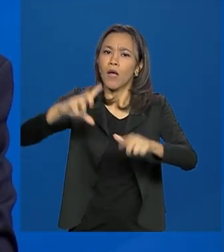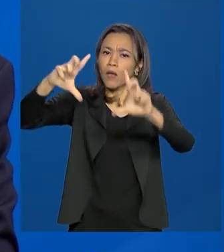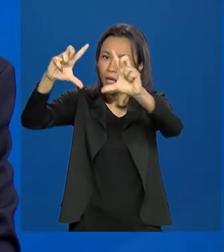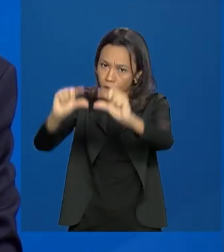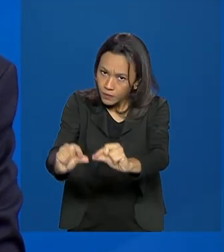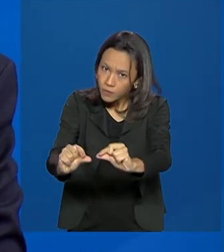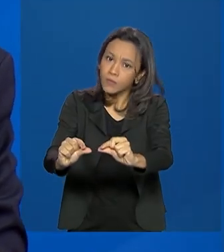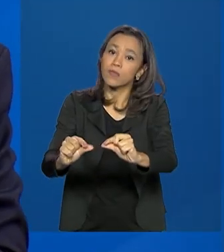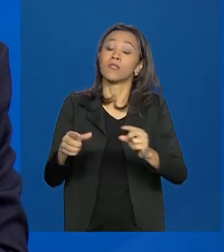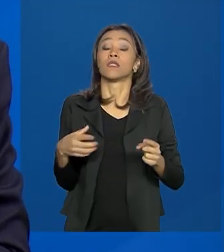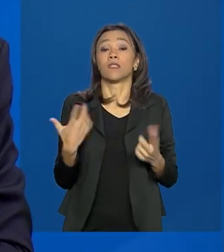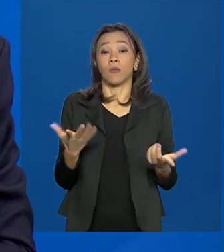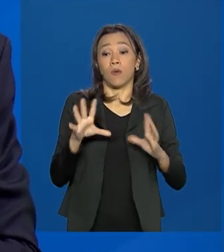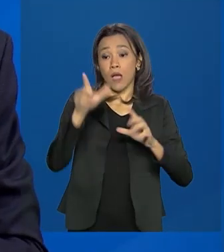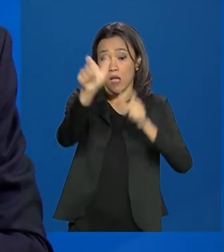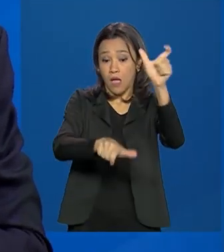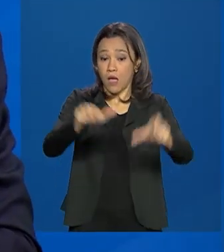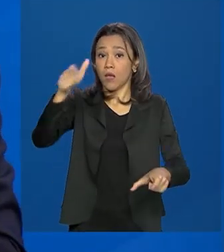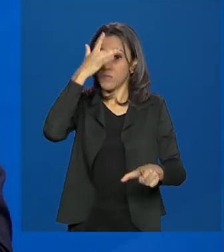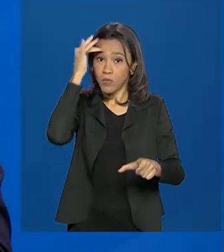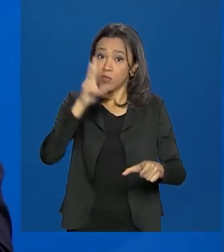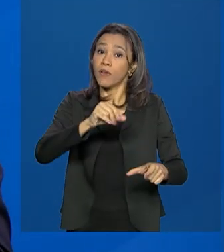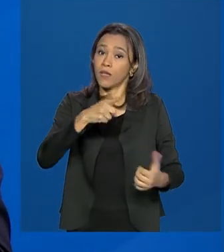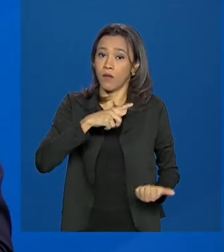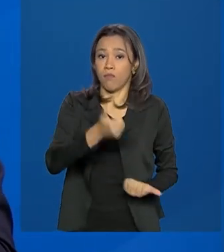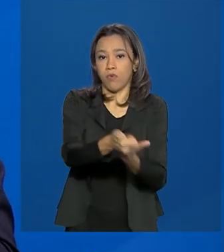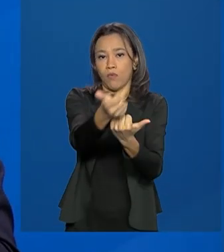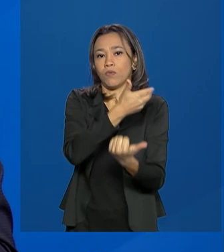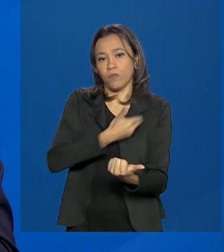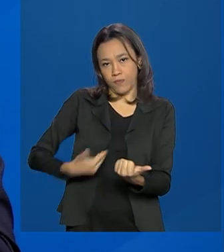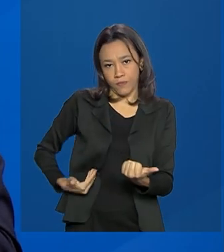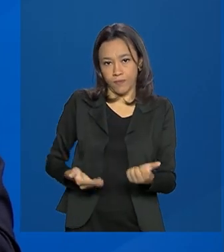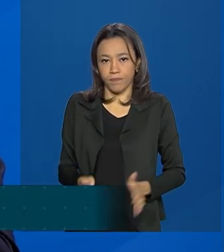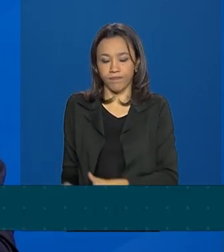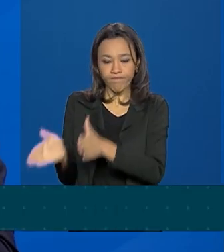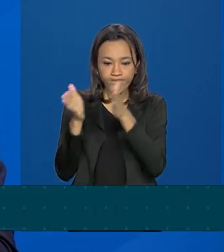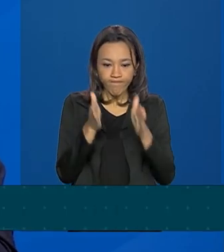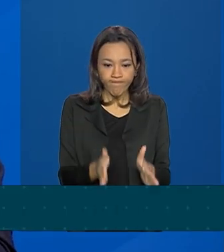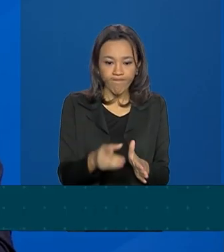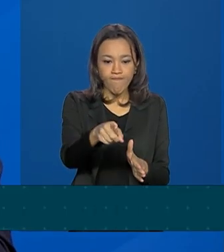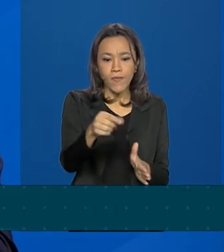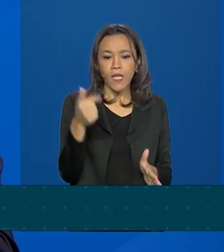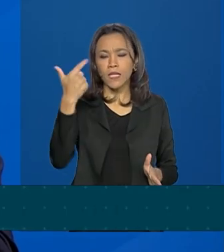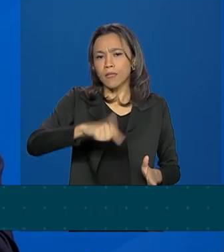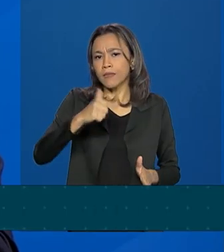todos os casos, o trabalhador receberá benefício do governo. Não existe redução salarial.